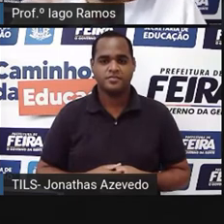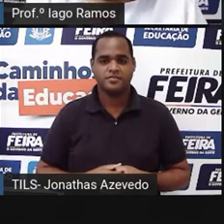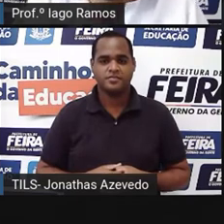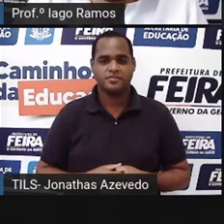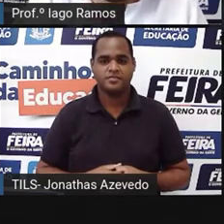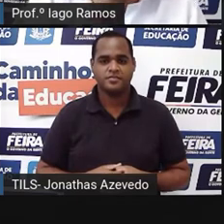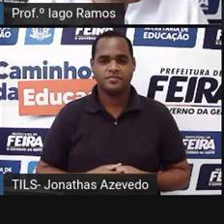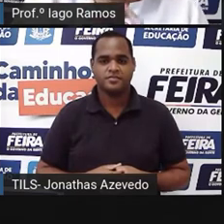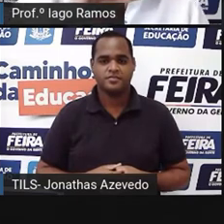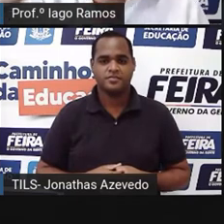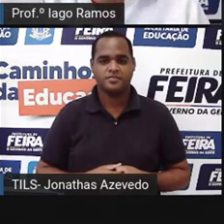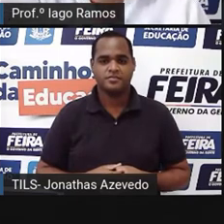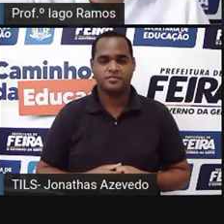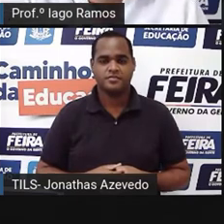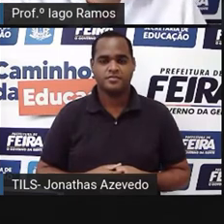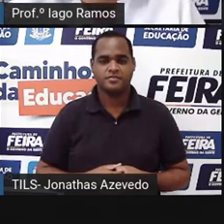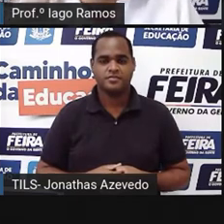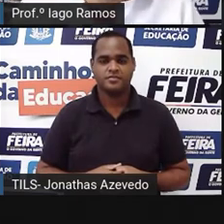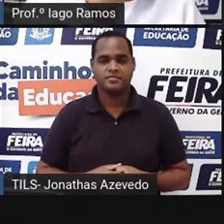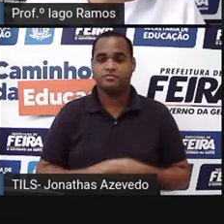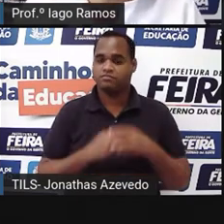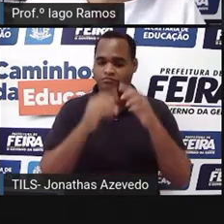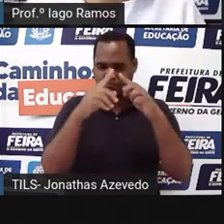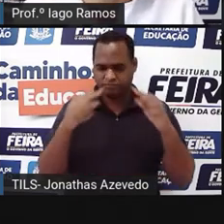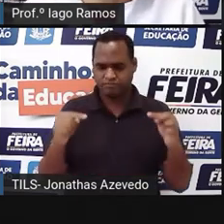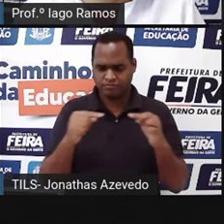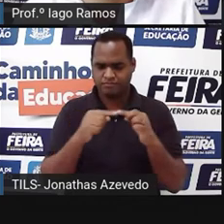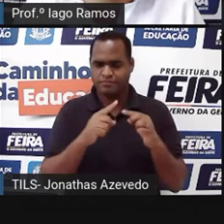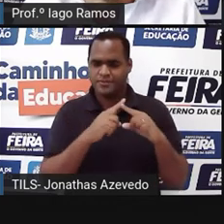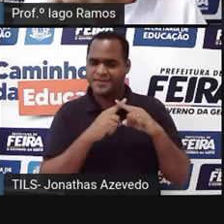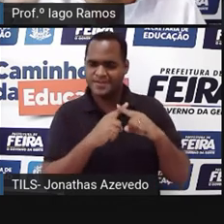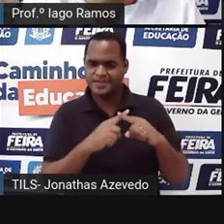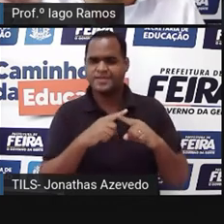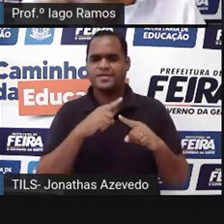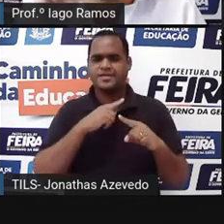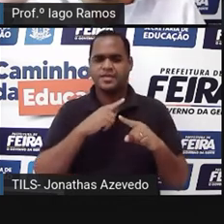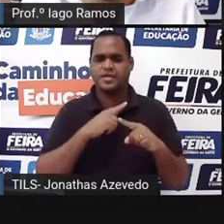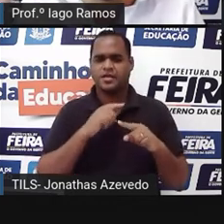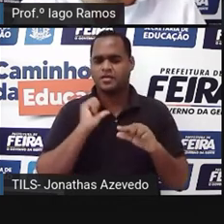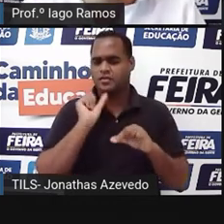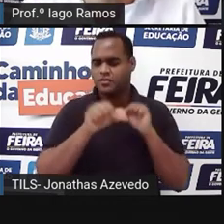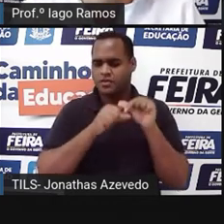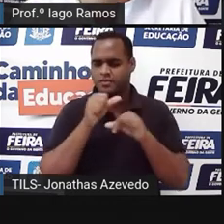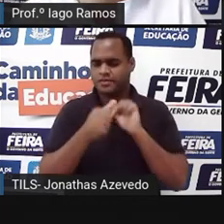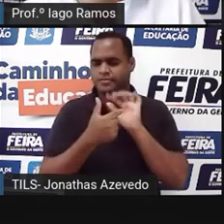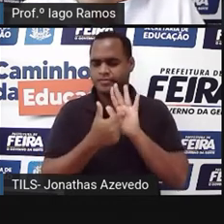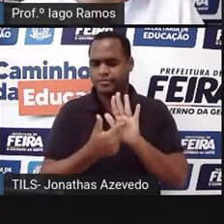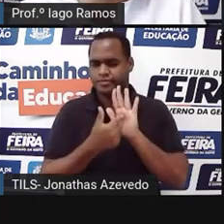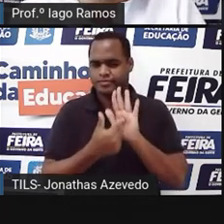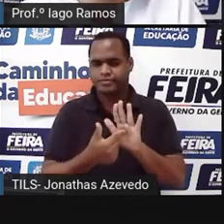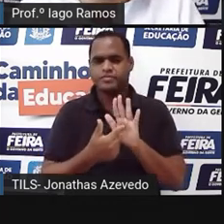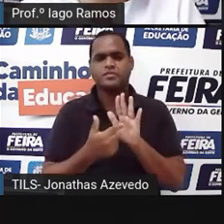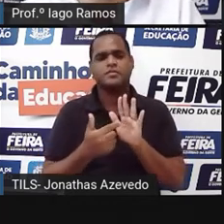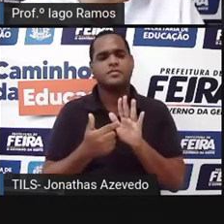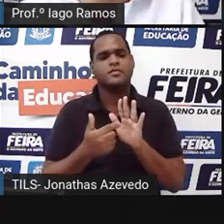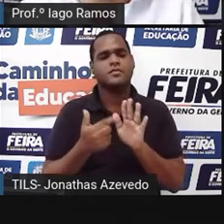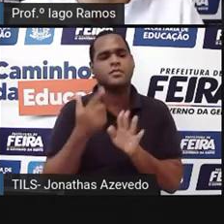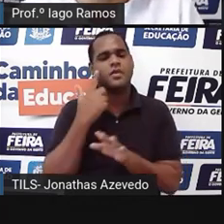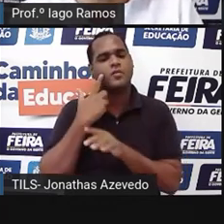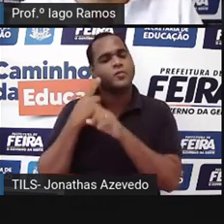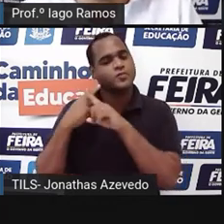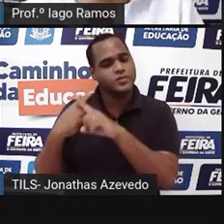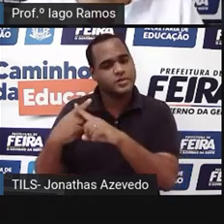O ângulo reto, o lado oposto é X, como eu puxei a setinha ali para mostrar, esse X é a